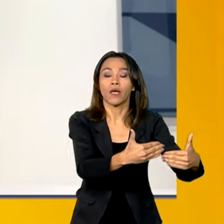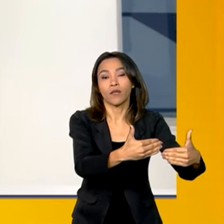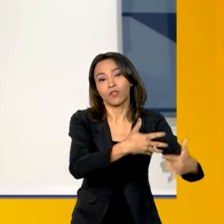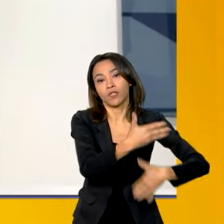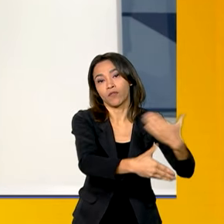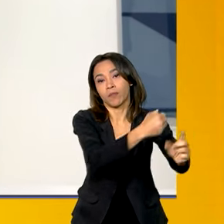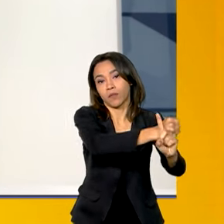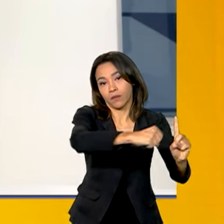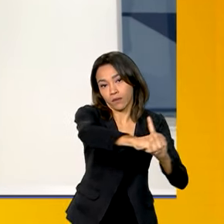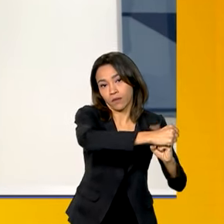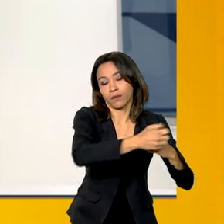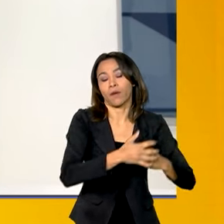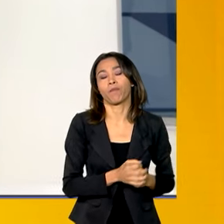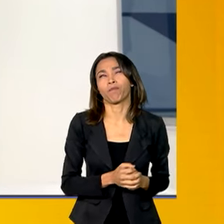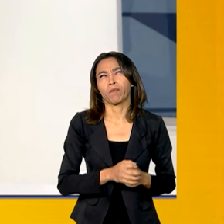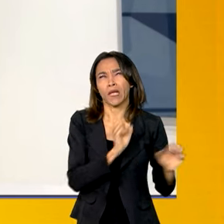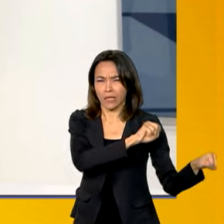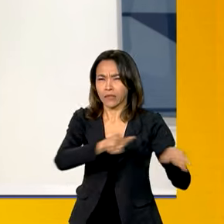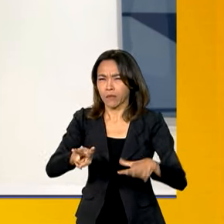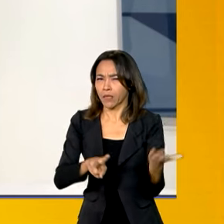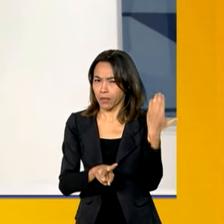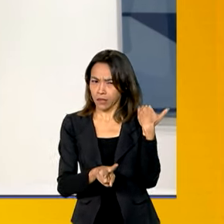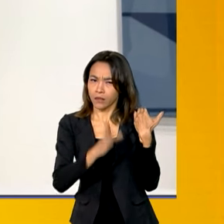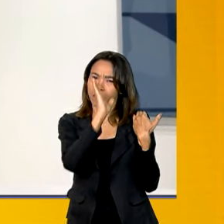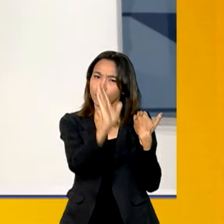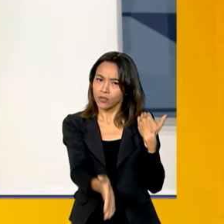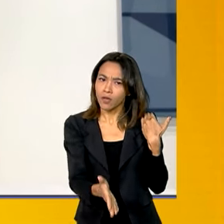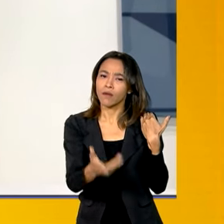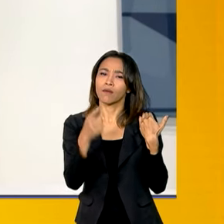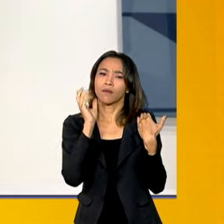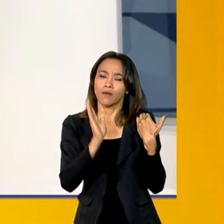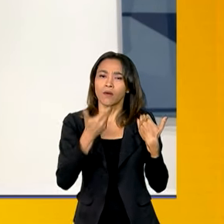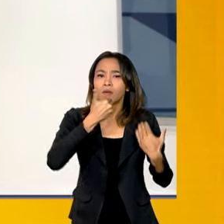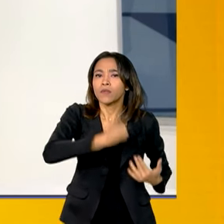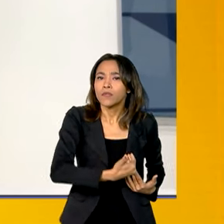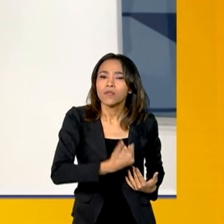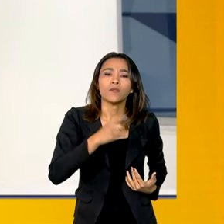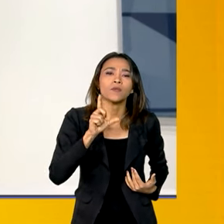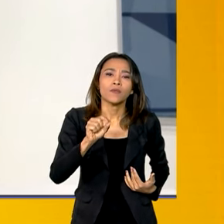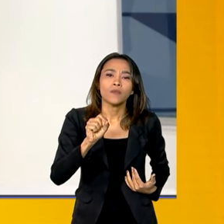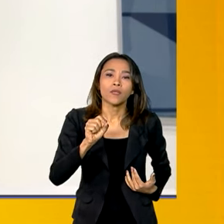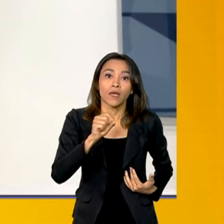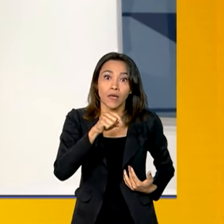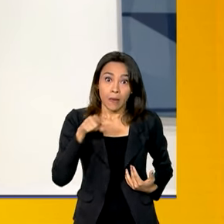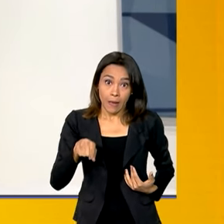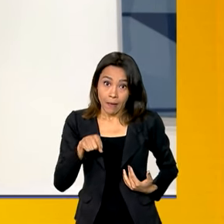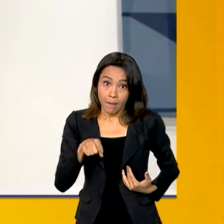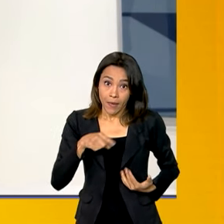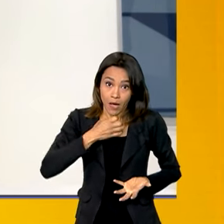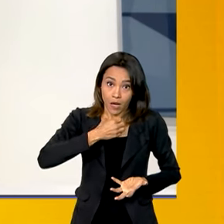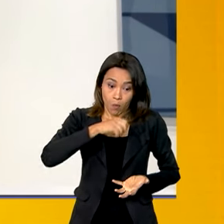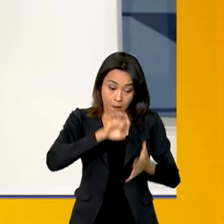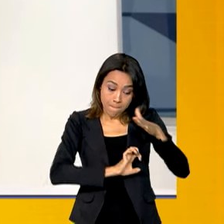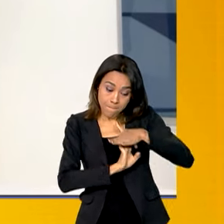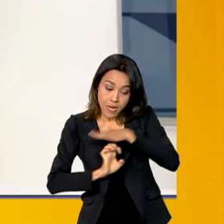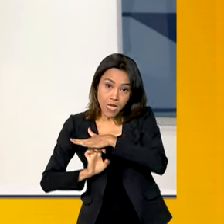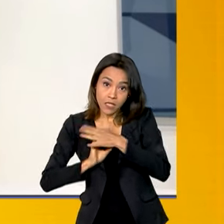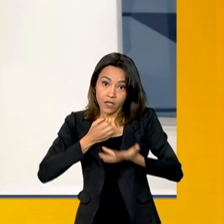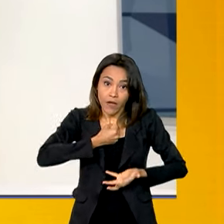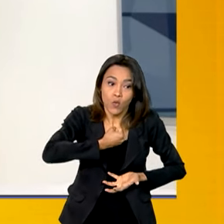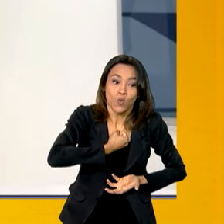Social. Na semana passada já foi feito o empenho para a empresa fornecedor das cestas de alimentos.